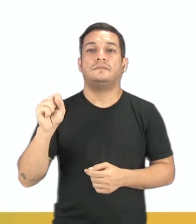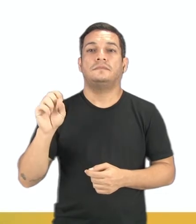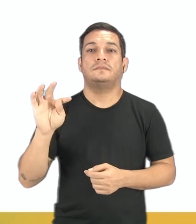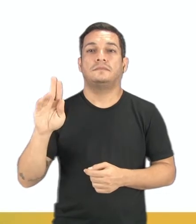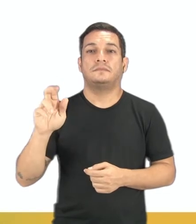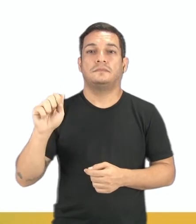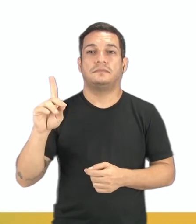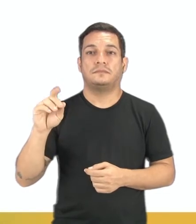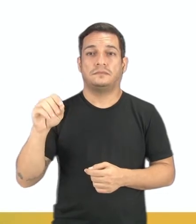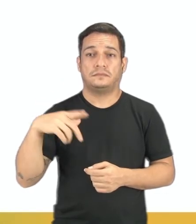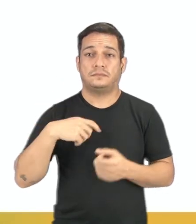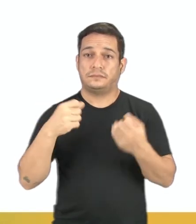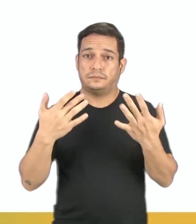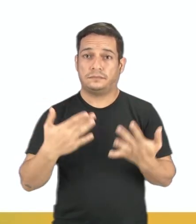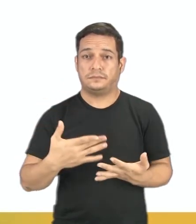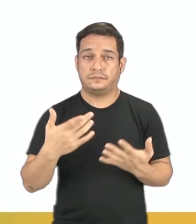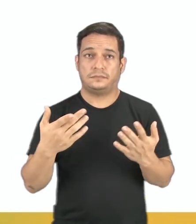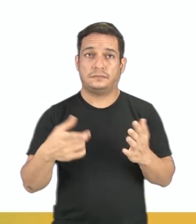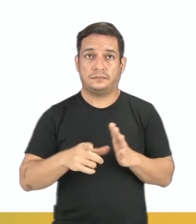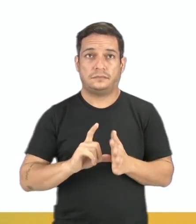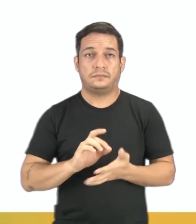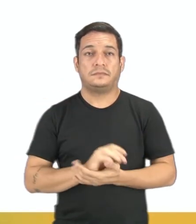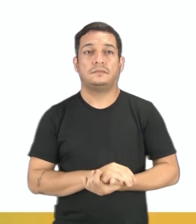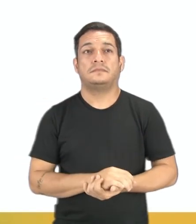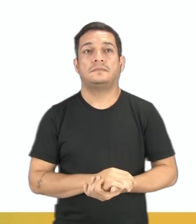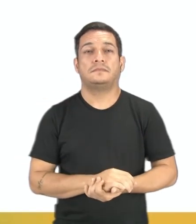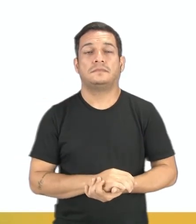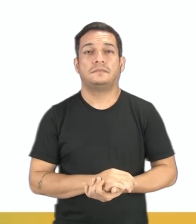falados ainda pouco para vocês.